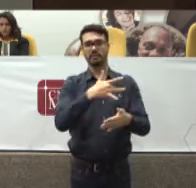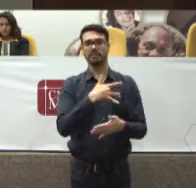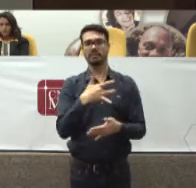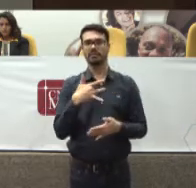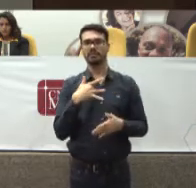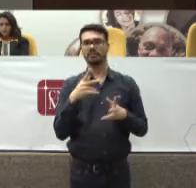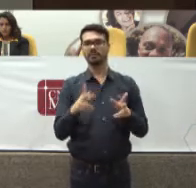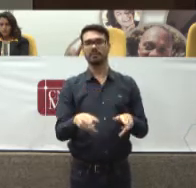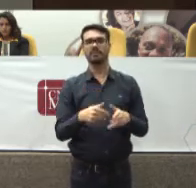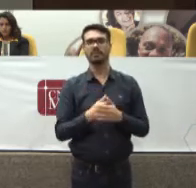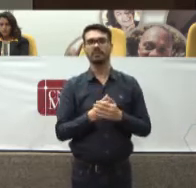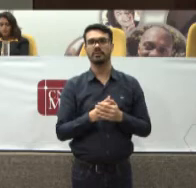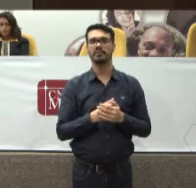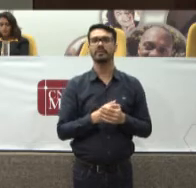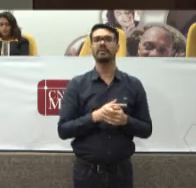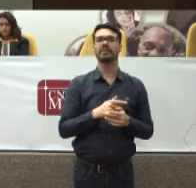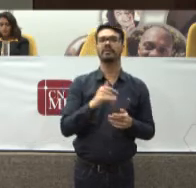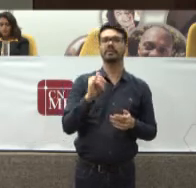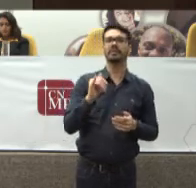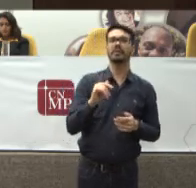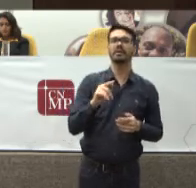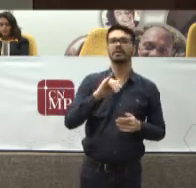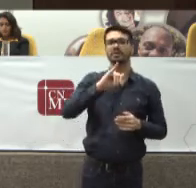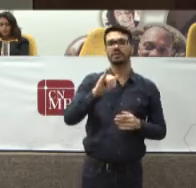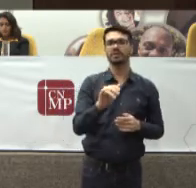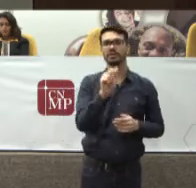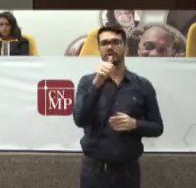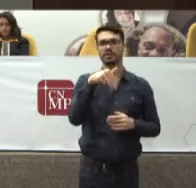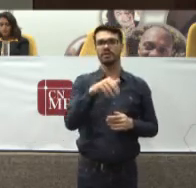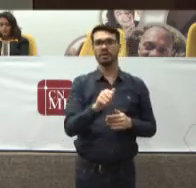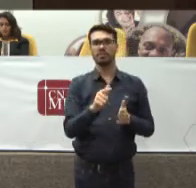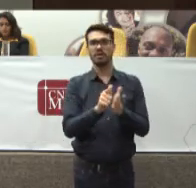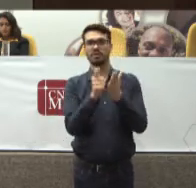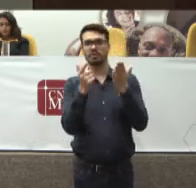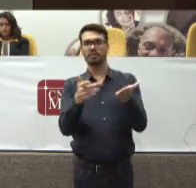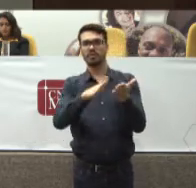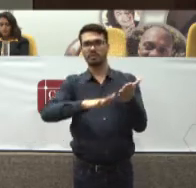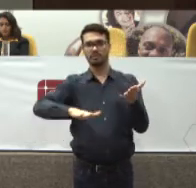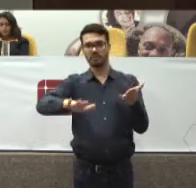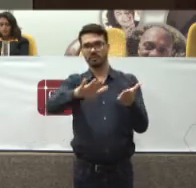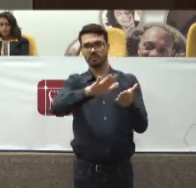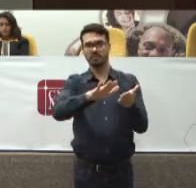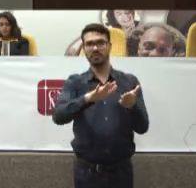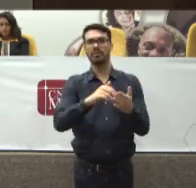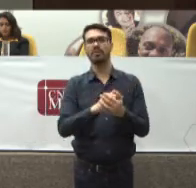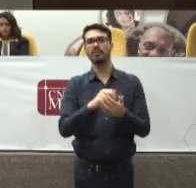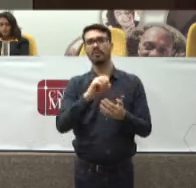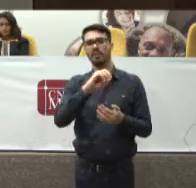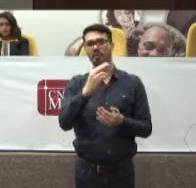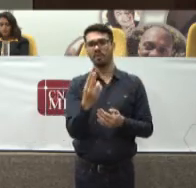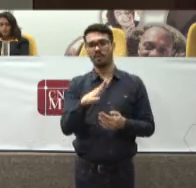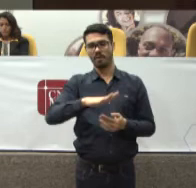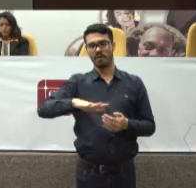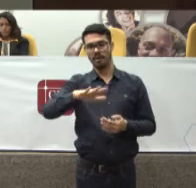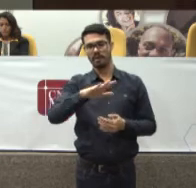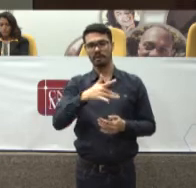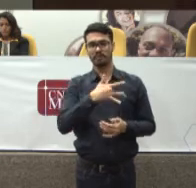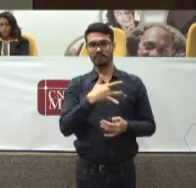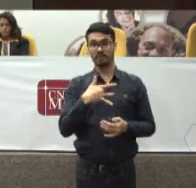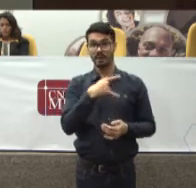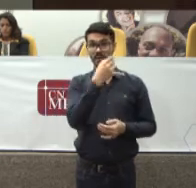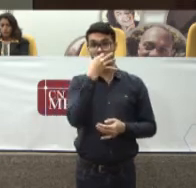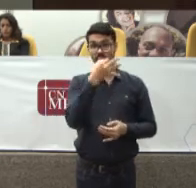Como o New England Journal Ou o JAMA Ou a BMJ Esta opinião De especialista